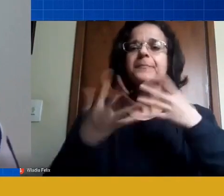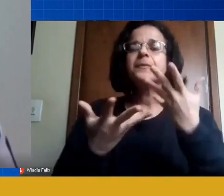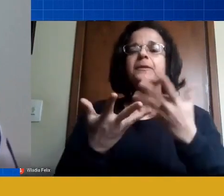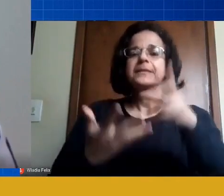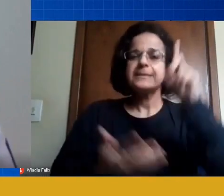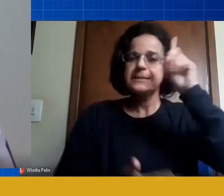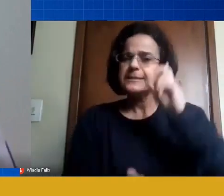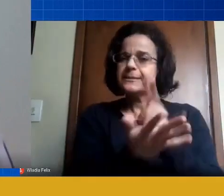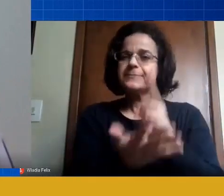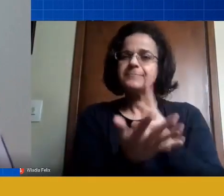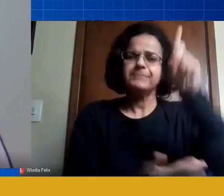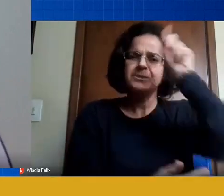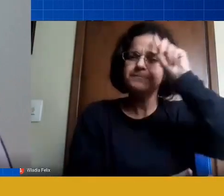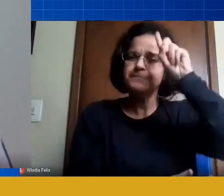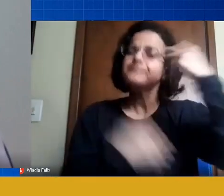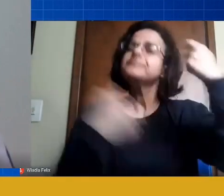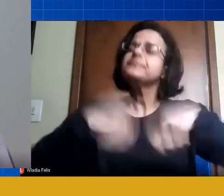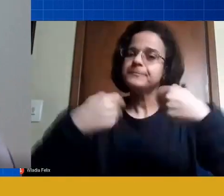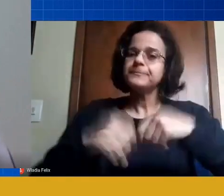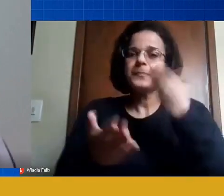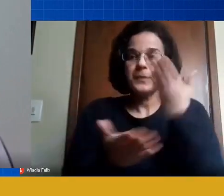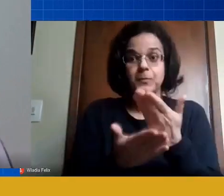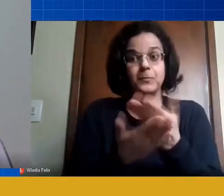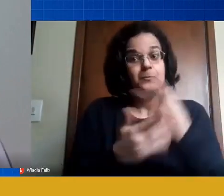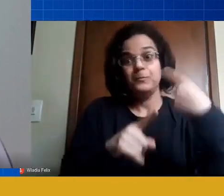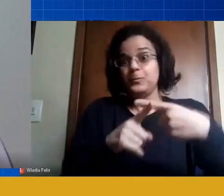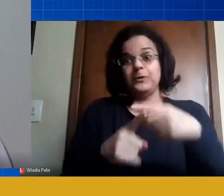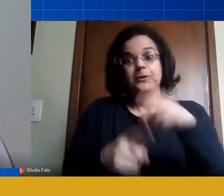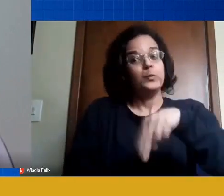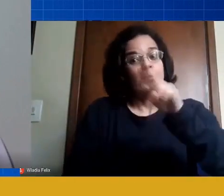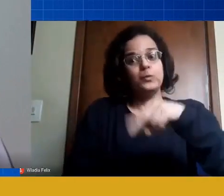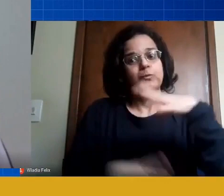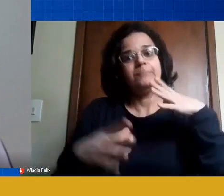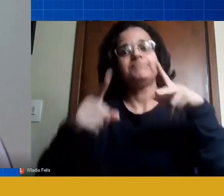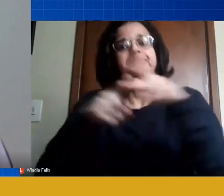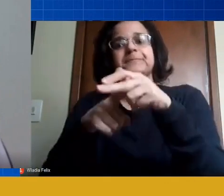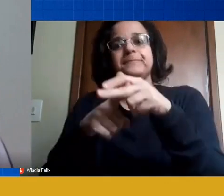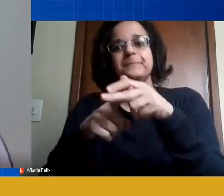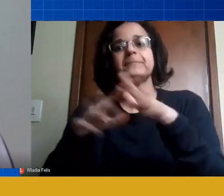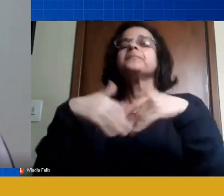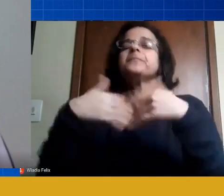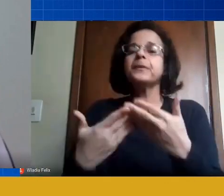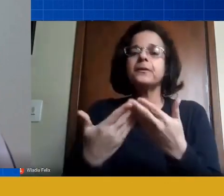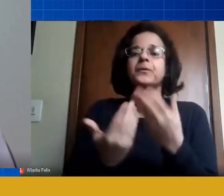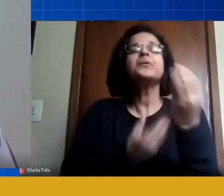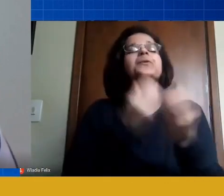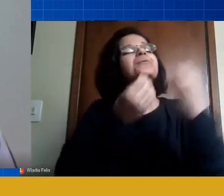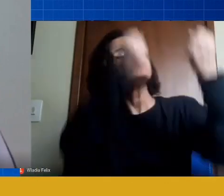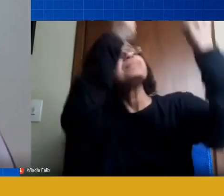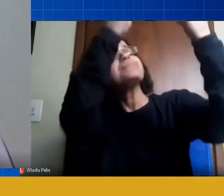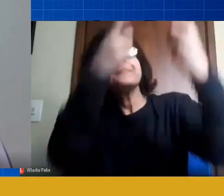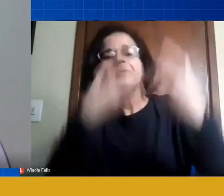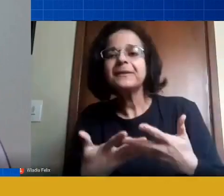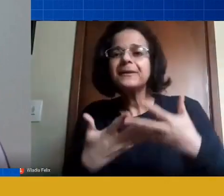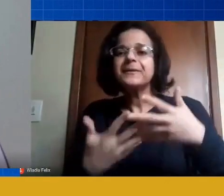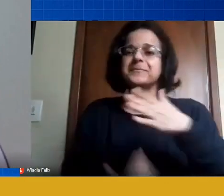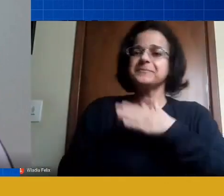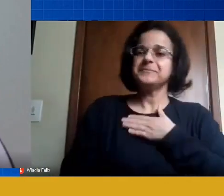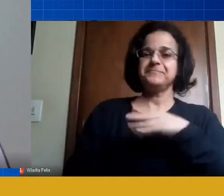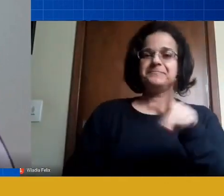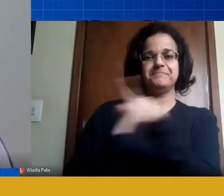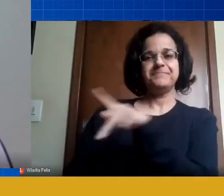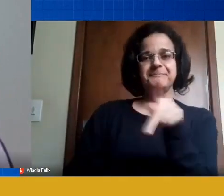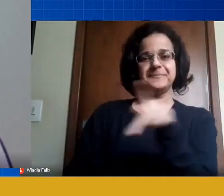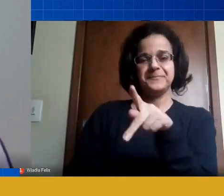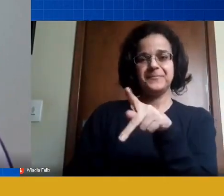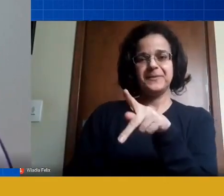os dias a gente tem que buscar esse conhecimento, ele nunca para, isso é fato, o que que você quer dizer aí para os meus professores que estão ali,